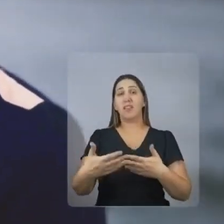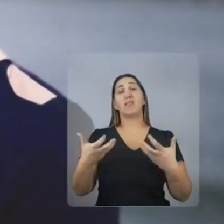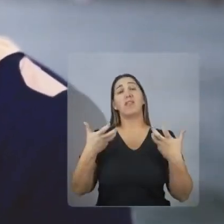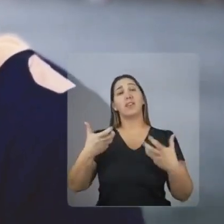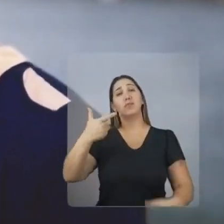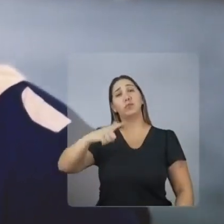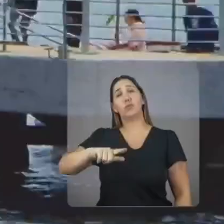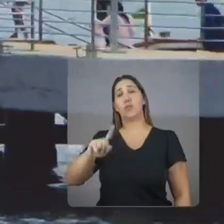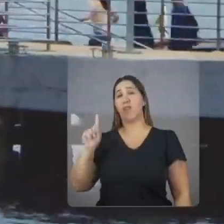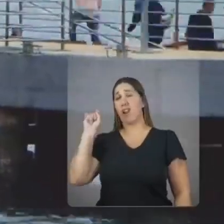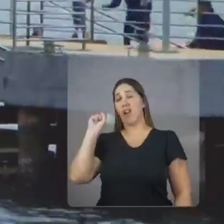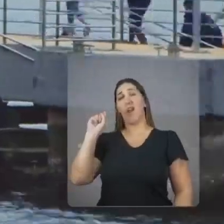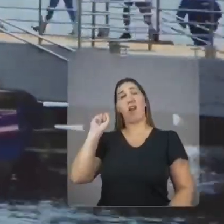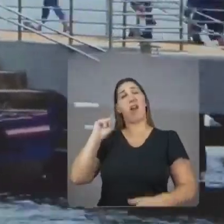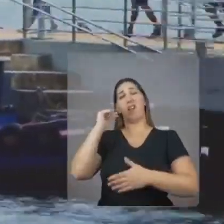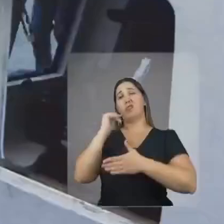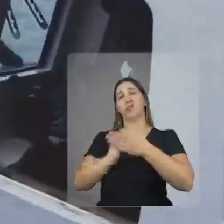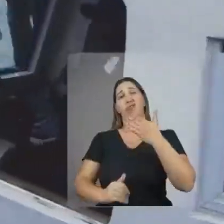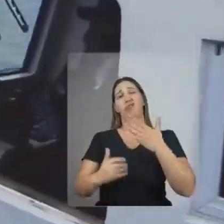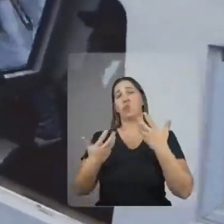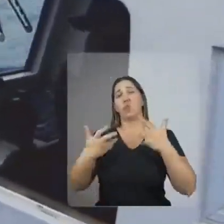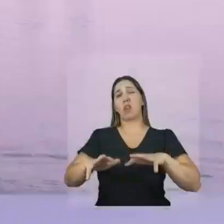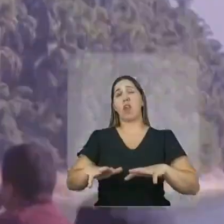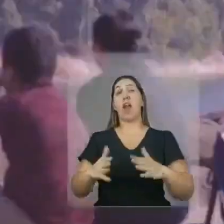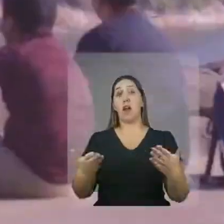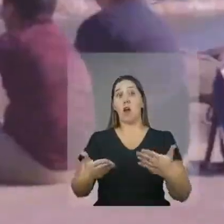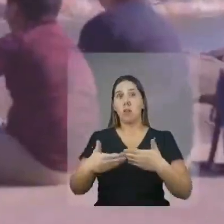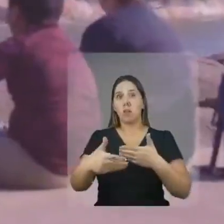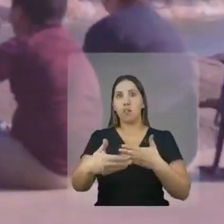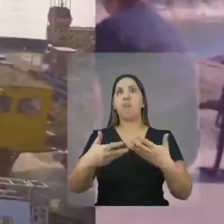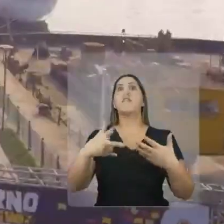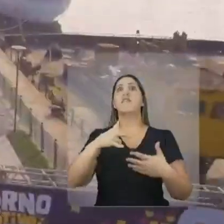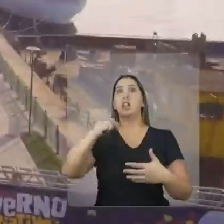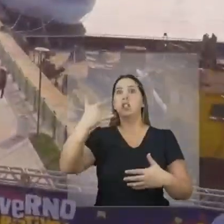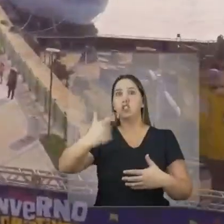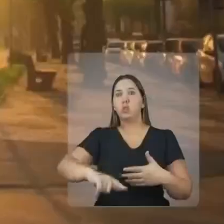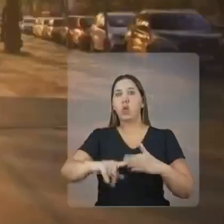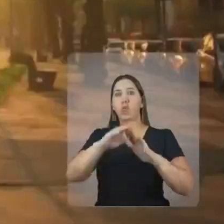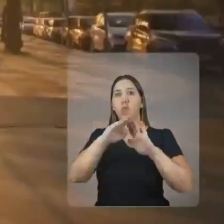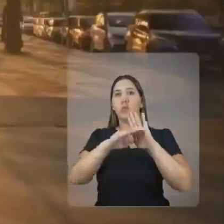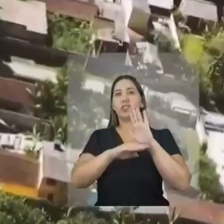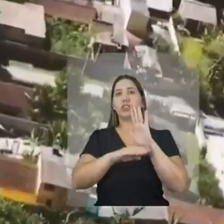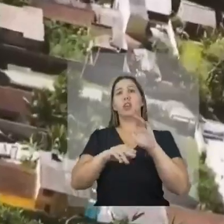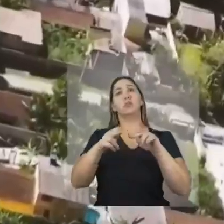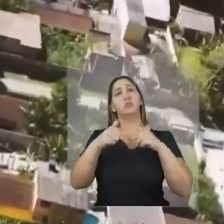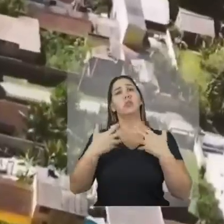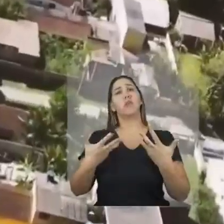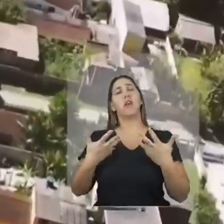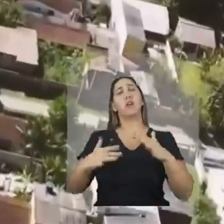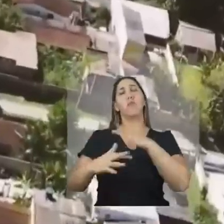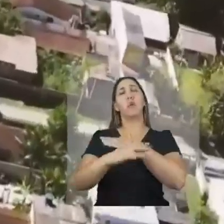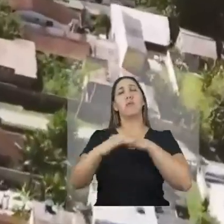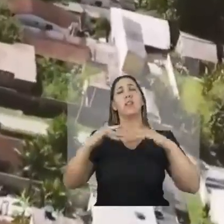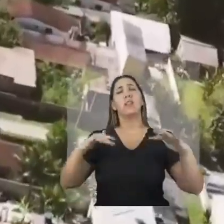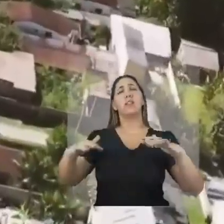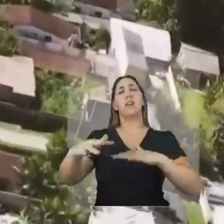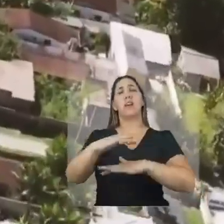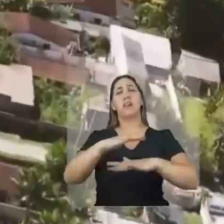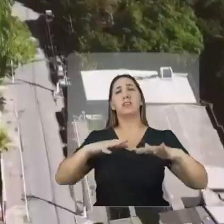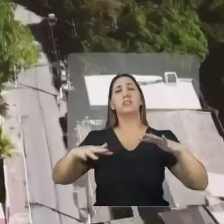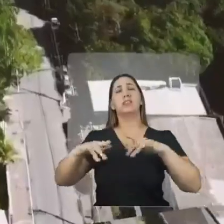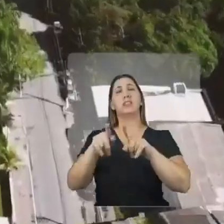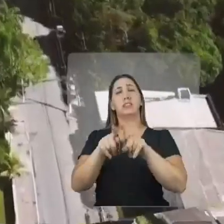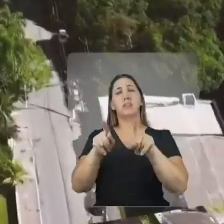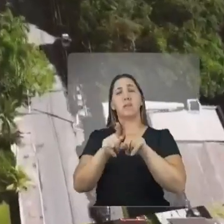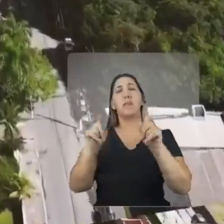iniciativa que reúne trabalho, mobilidade e turismo. Desse jeito, nós vamos levar desenvolvimento urbano para a área